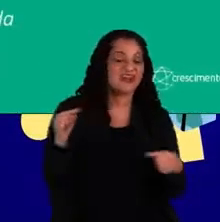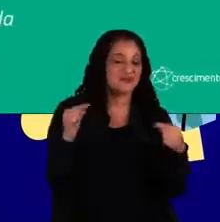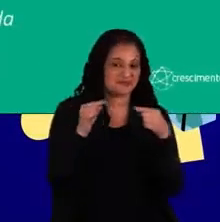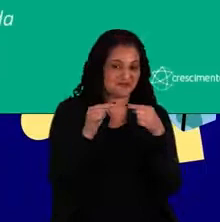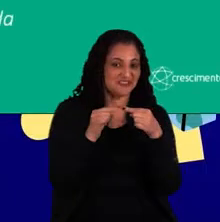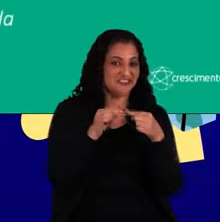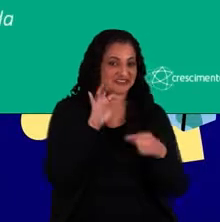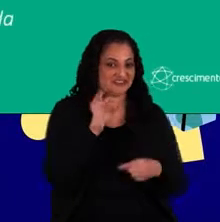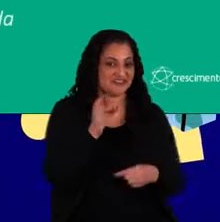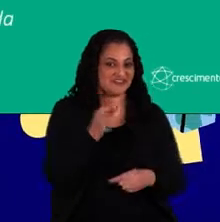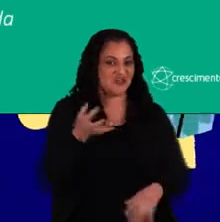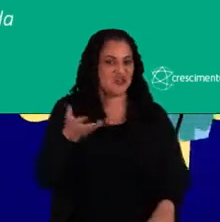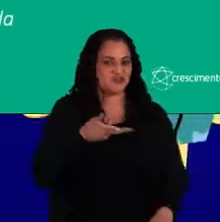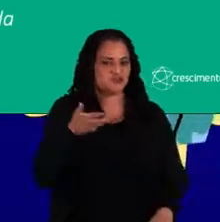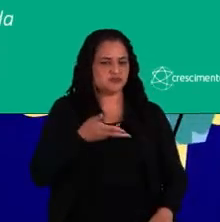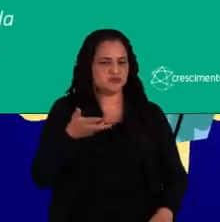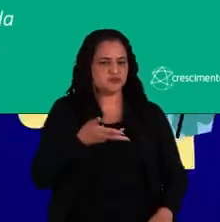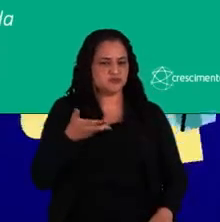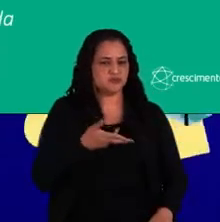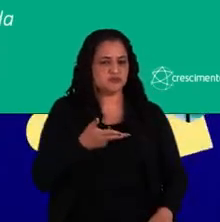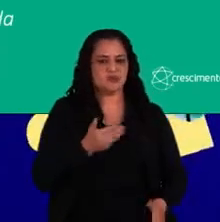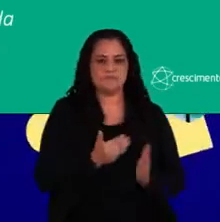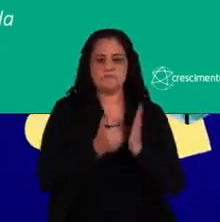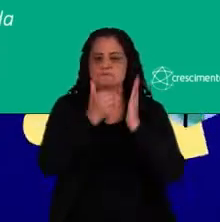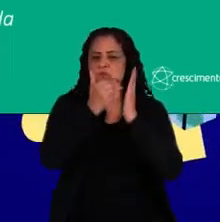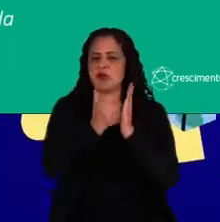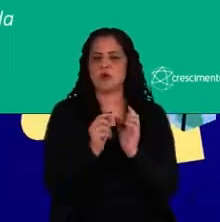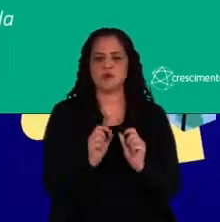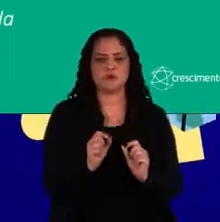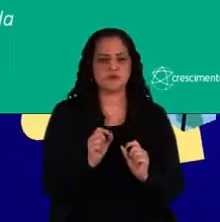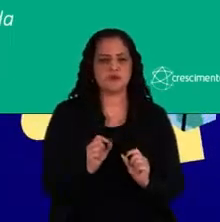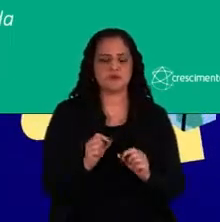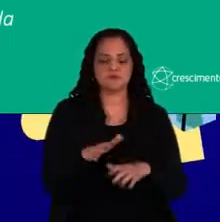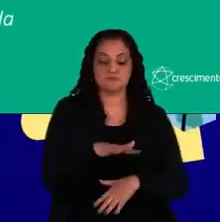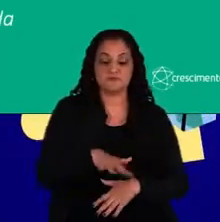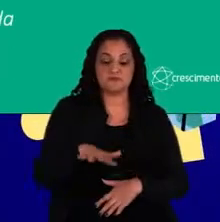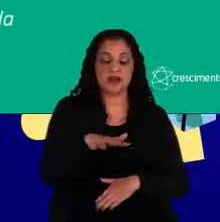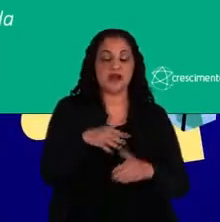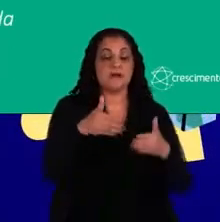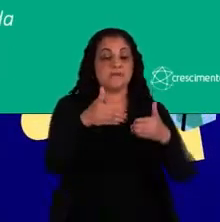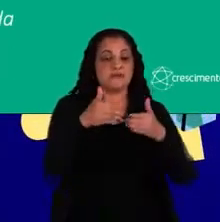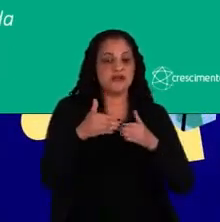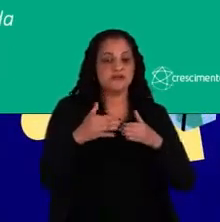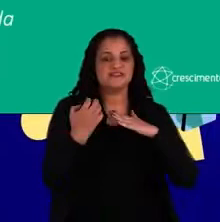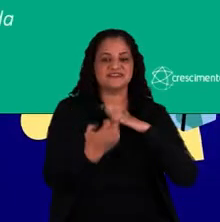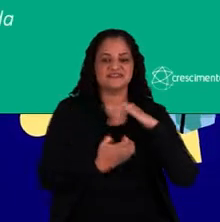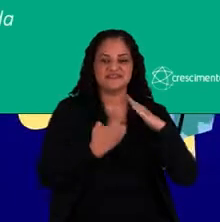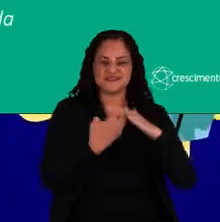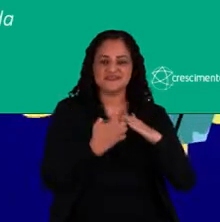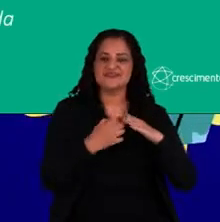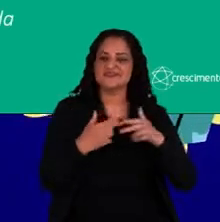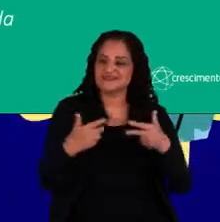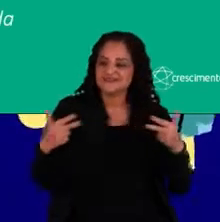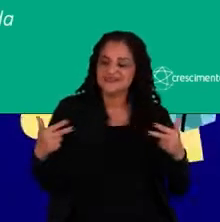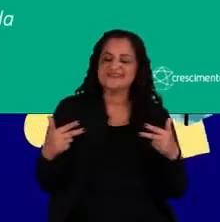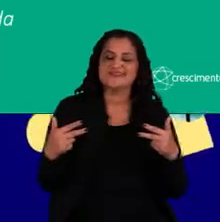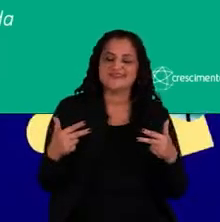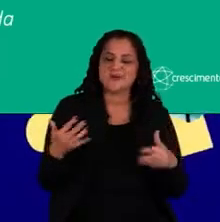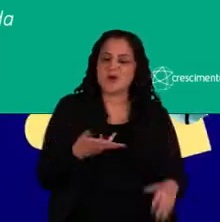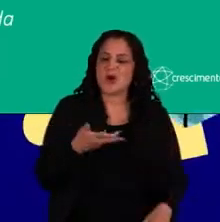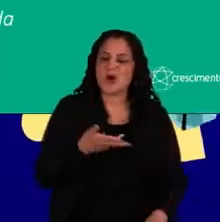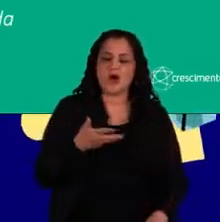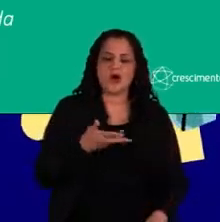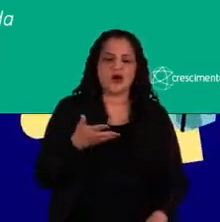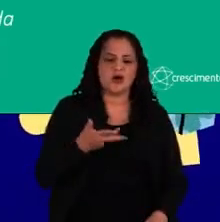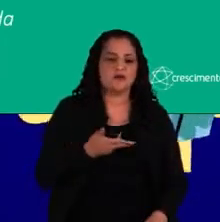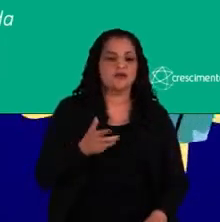a ver, sim, com a agilidade. Cada vez mais, o mercado vem pedindo que as organizações se tornem mais